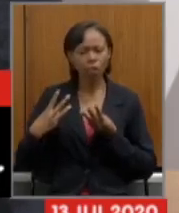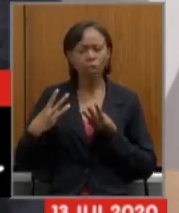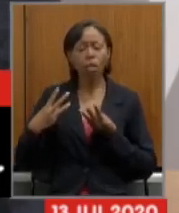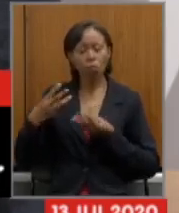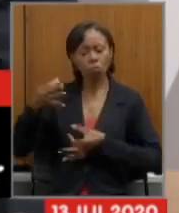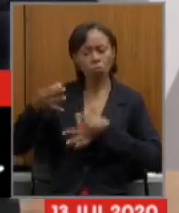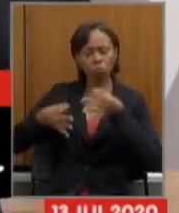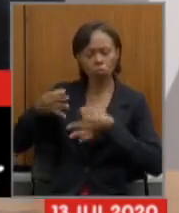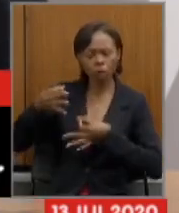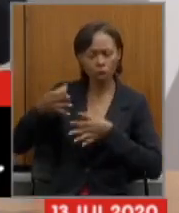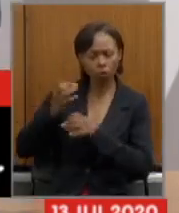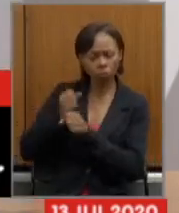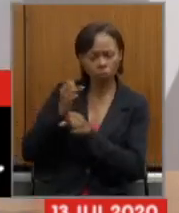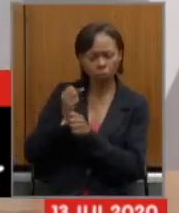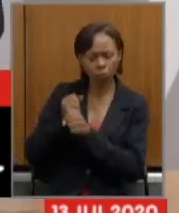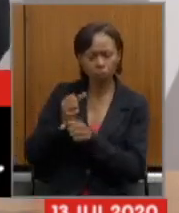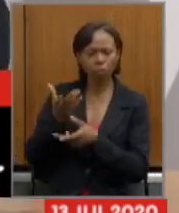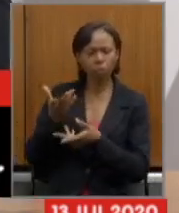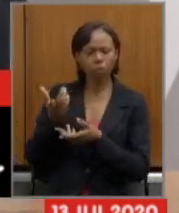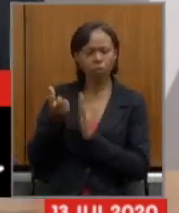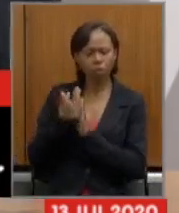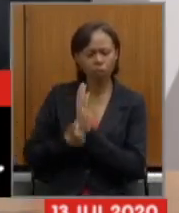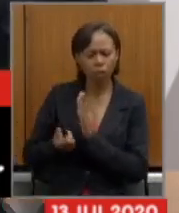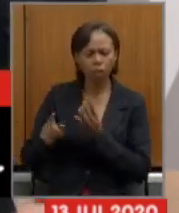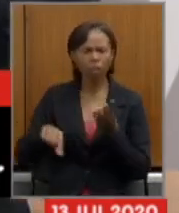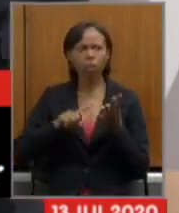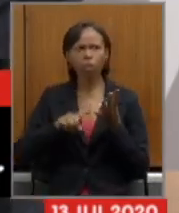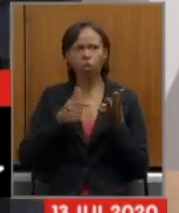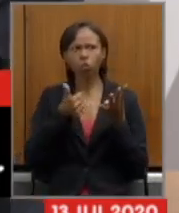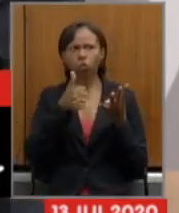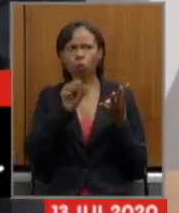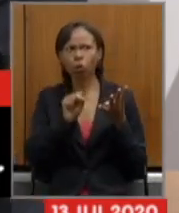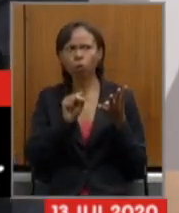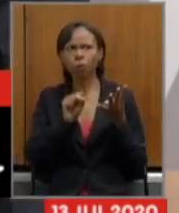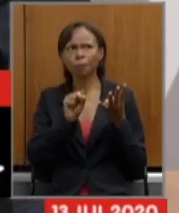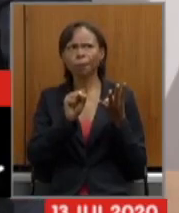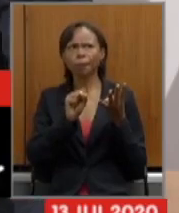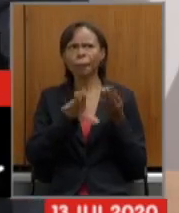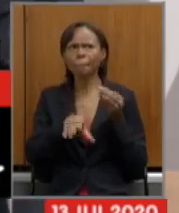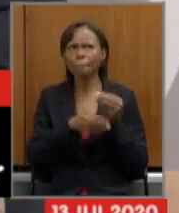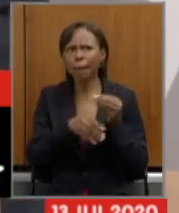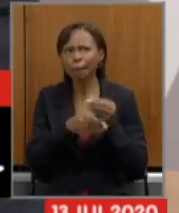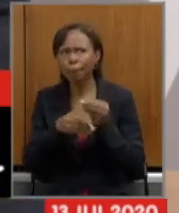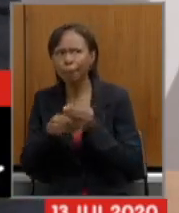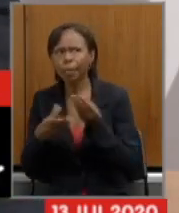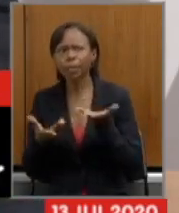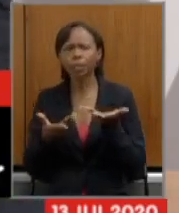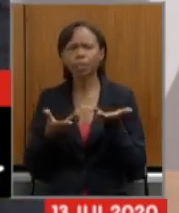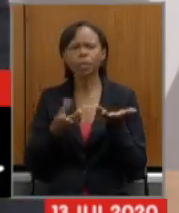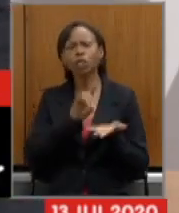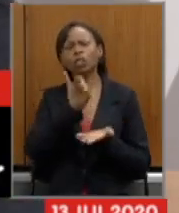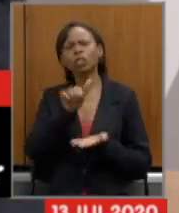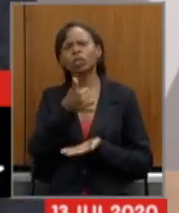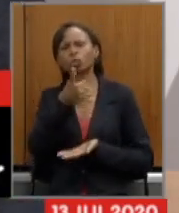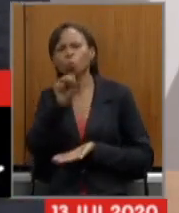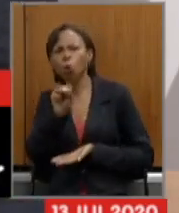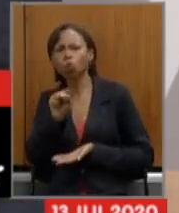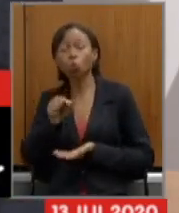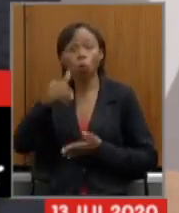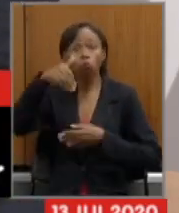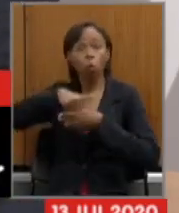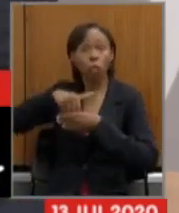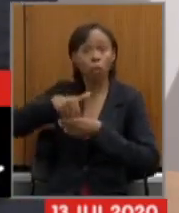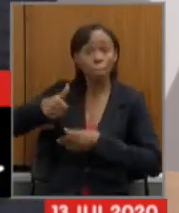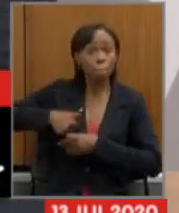dia 18 parecer sobre emendas dia 18 mesmo votação em primeiro turno no